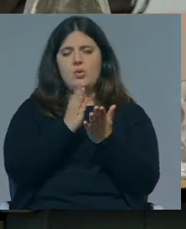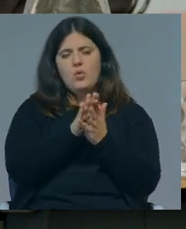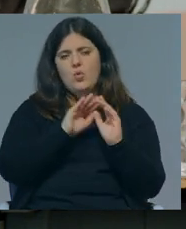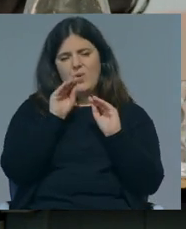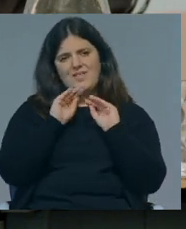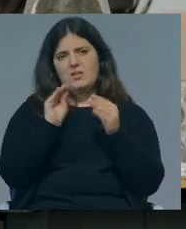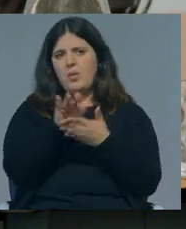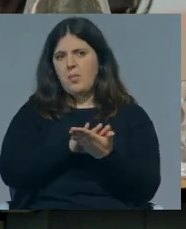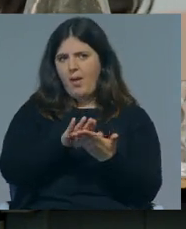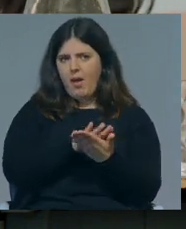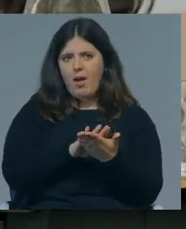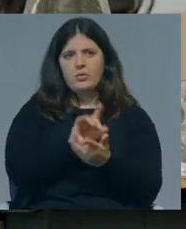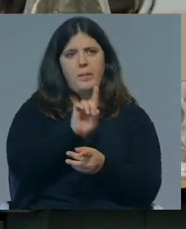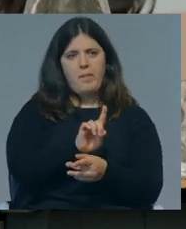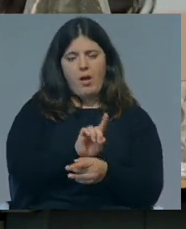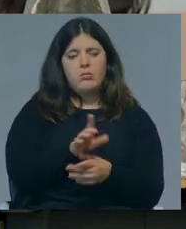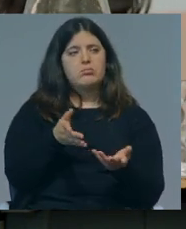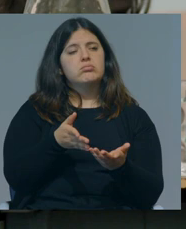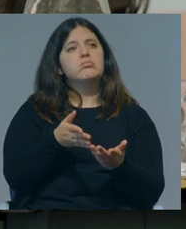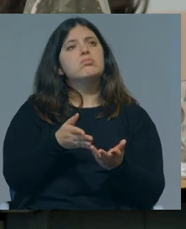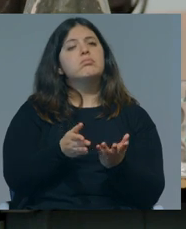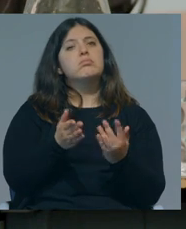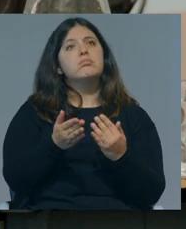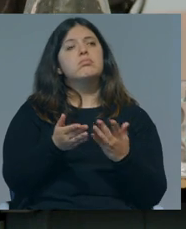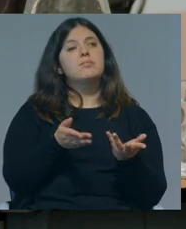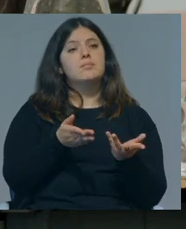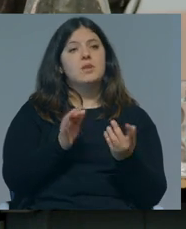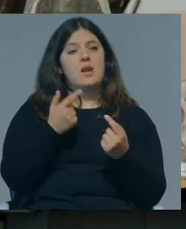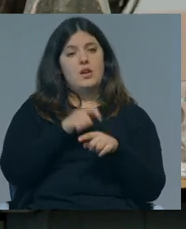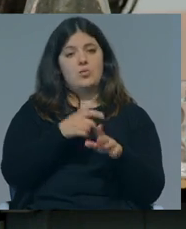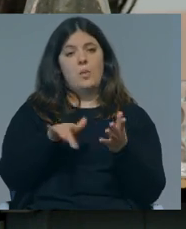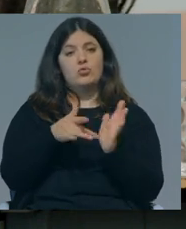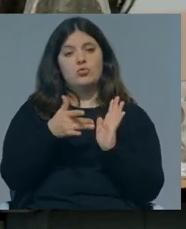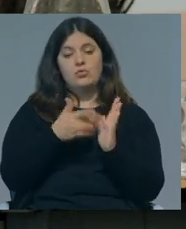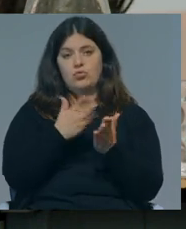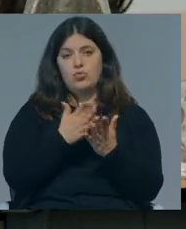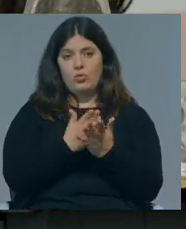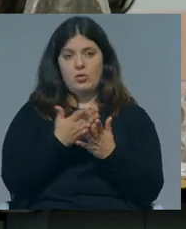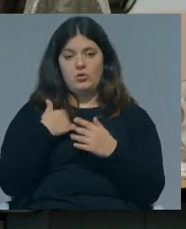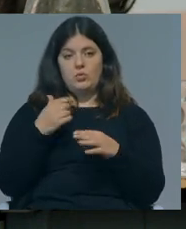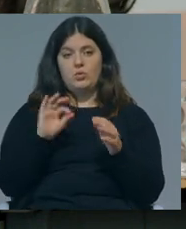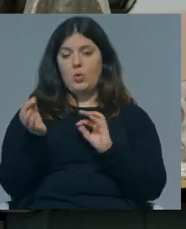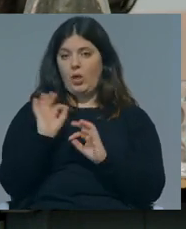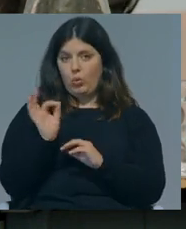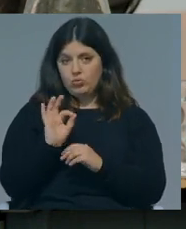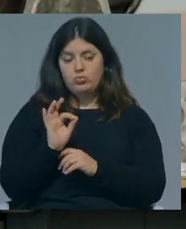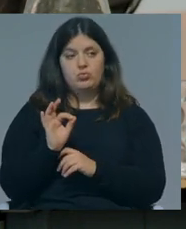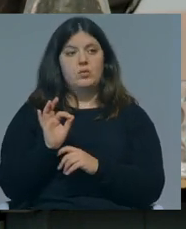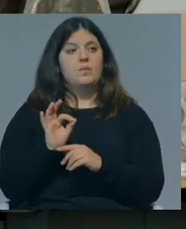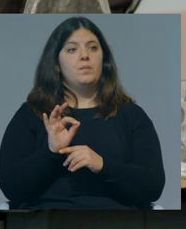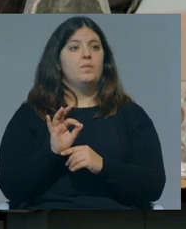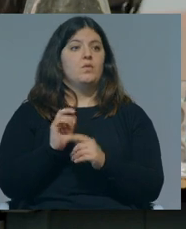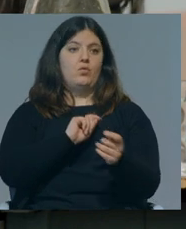ensino básico, do ensino primário, que, neste momento, os manuais escolares, por exemplo, são gratuitos e isso foi